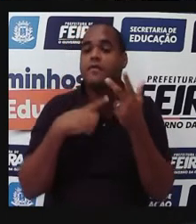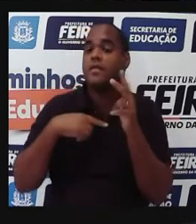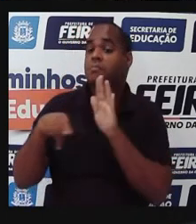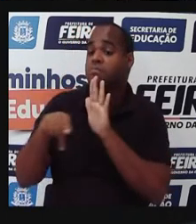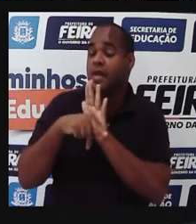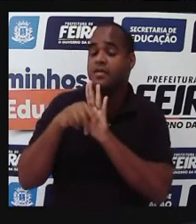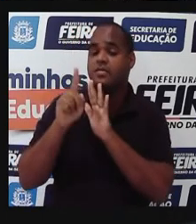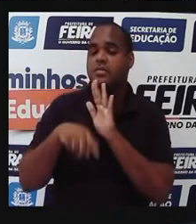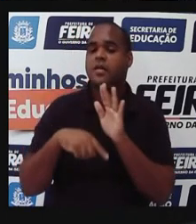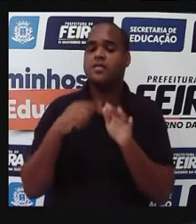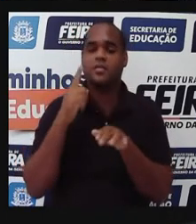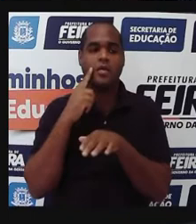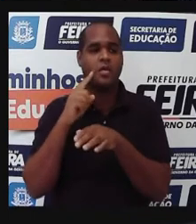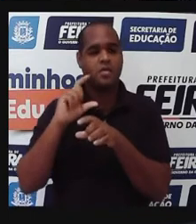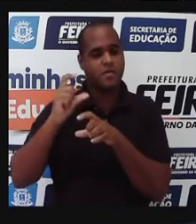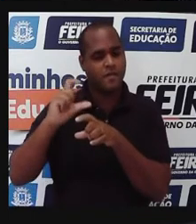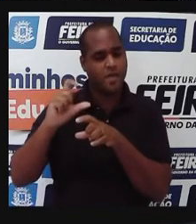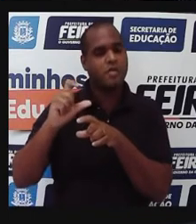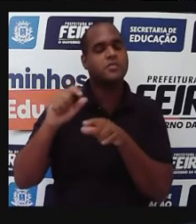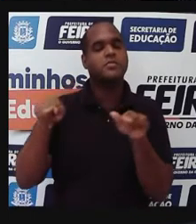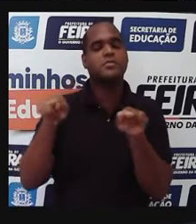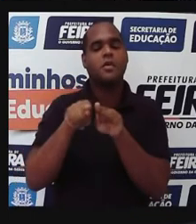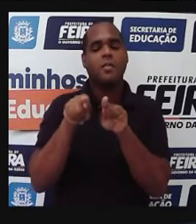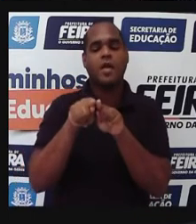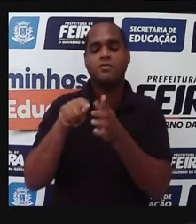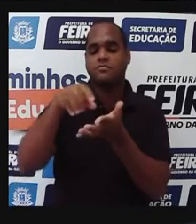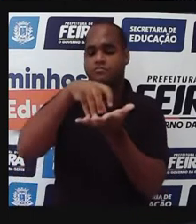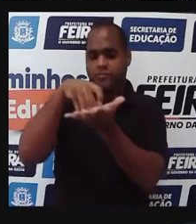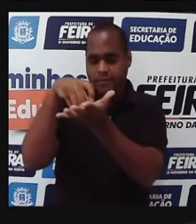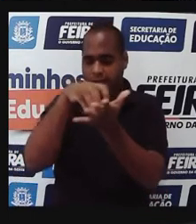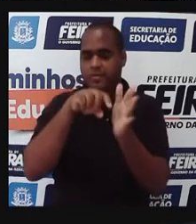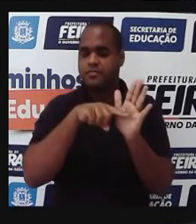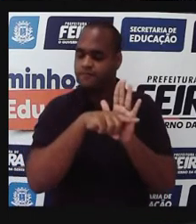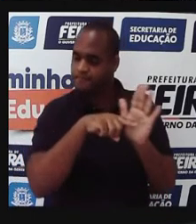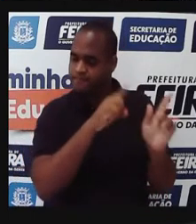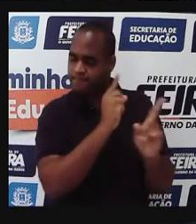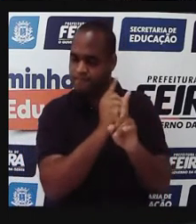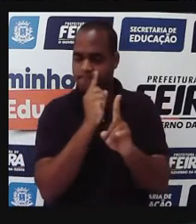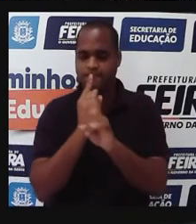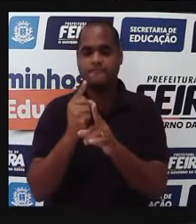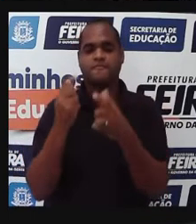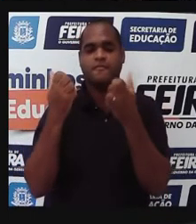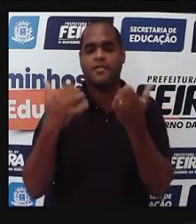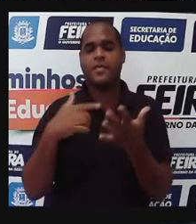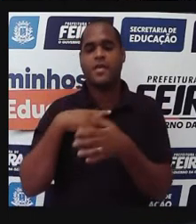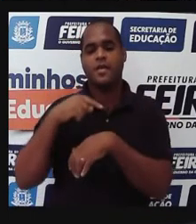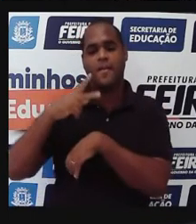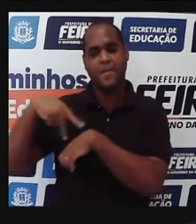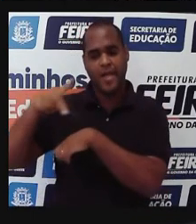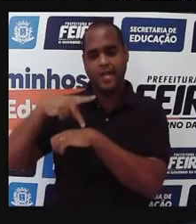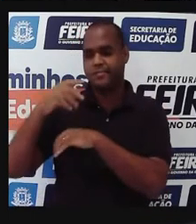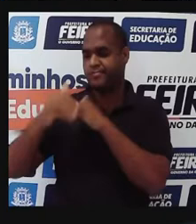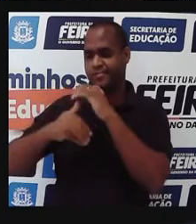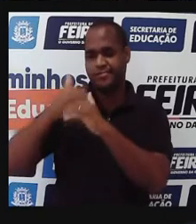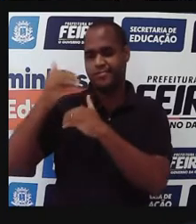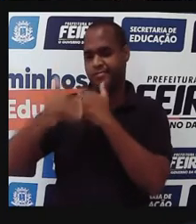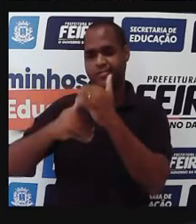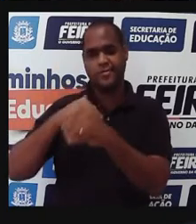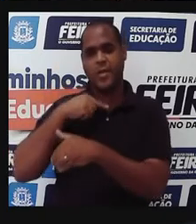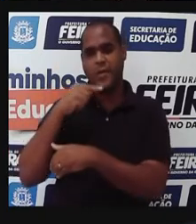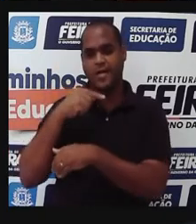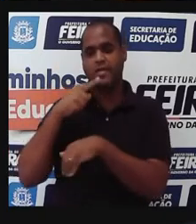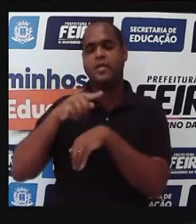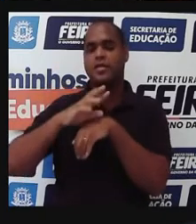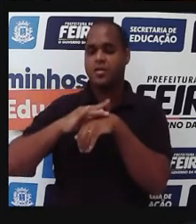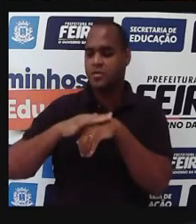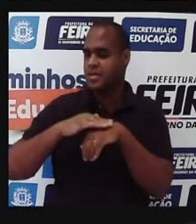laboratórios e outros, e centros de pesquisas situadas em países desenvolvidos, tá? Porque são doenças que